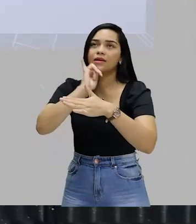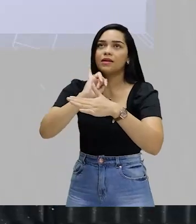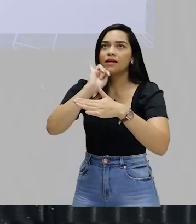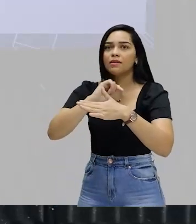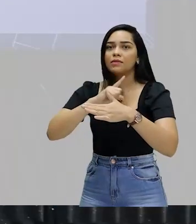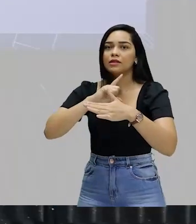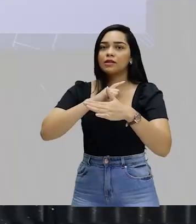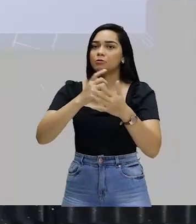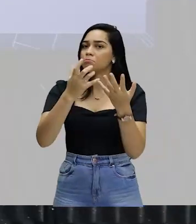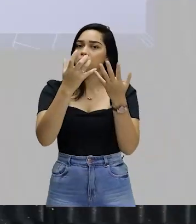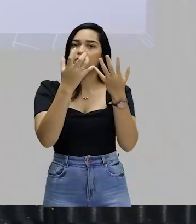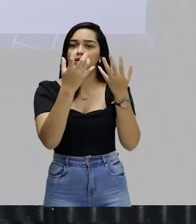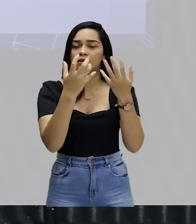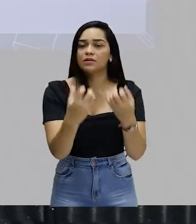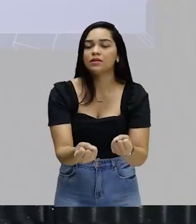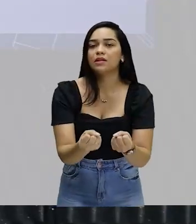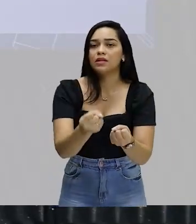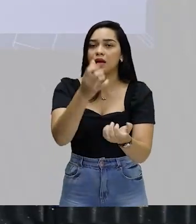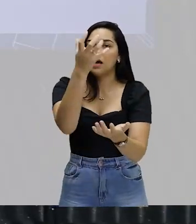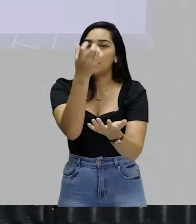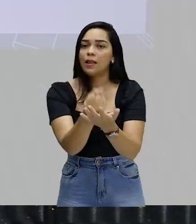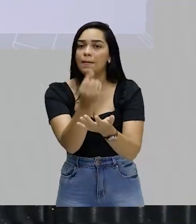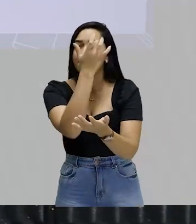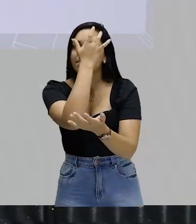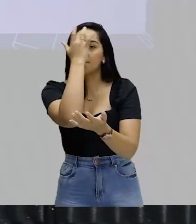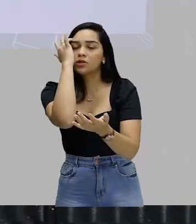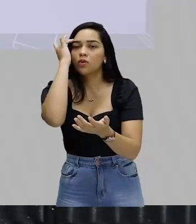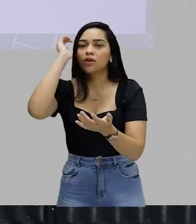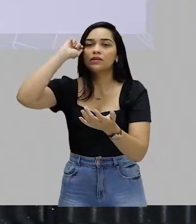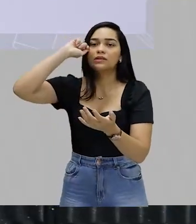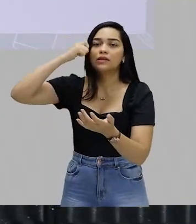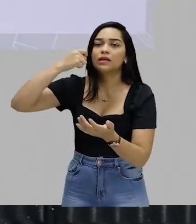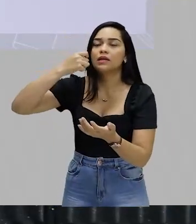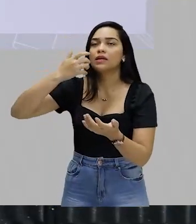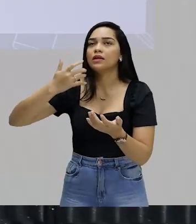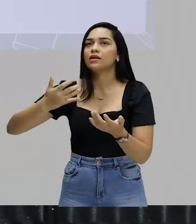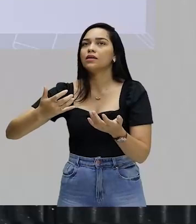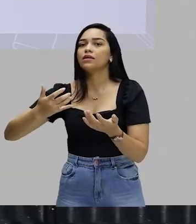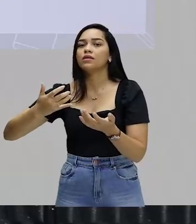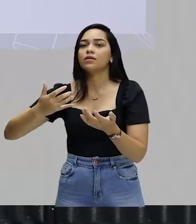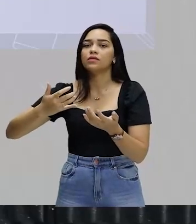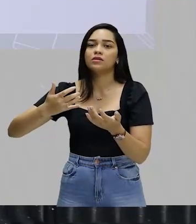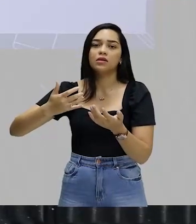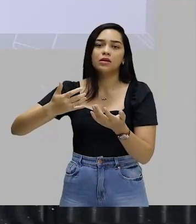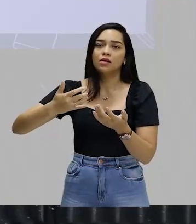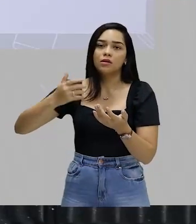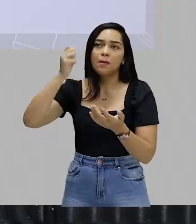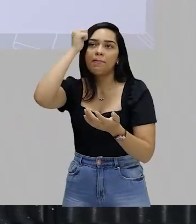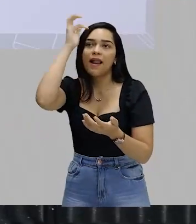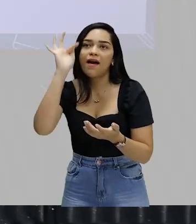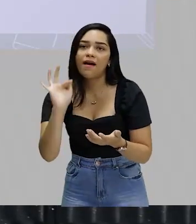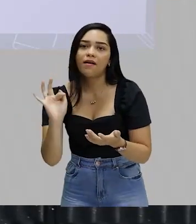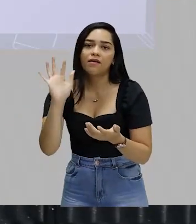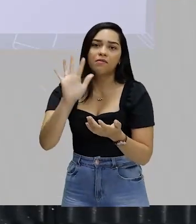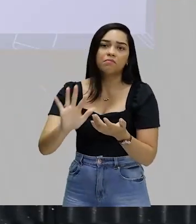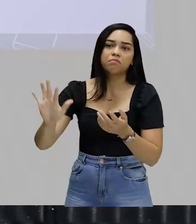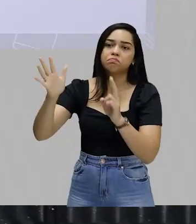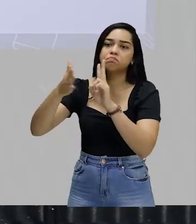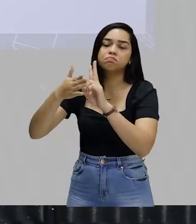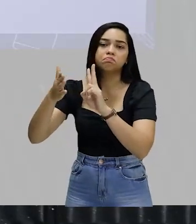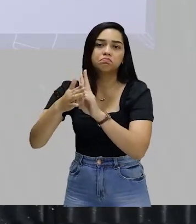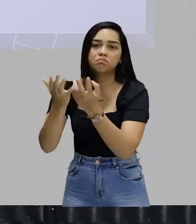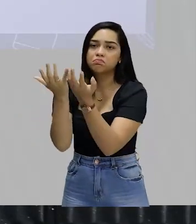que se recusem a contratar pessoas que sejam negras, afrodescendentes, indígenas, se recusem